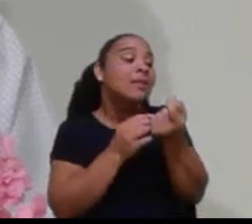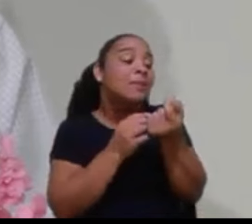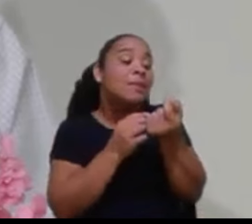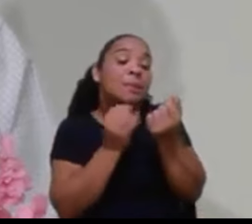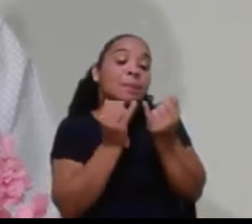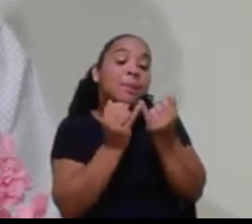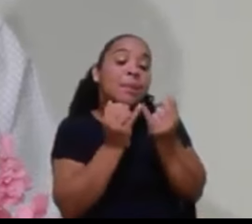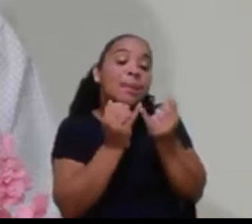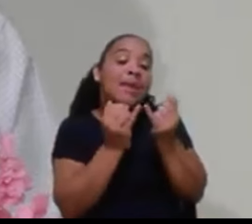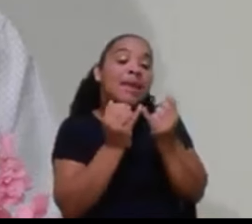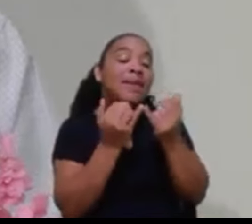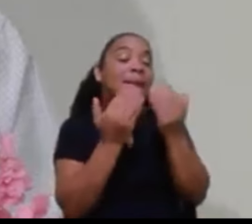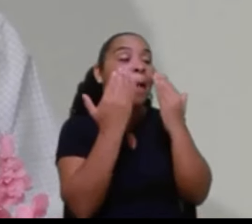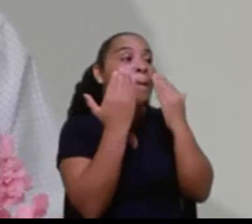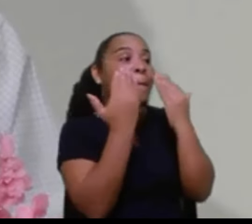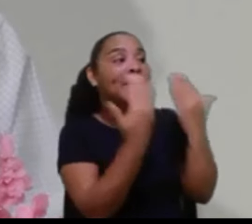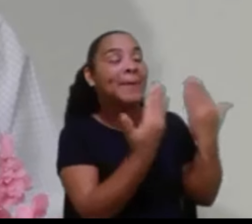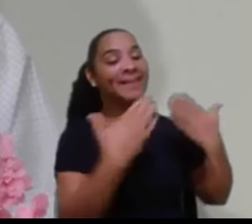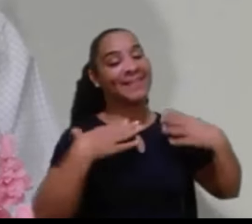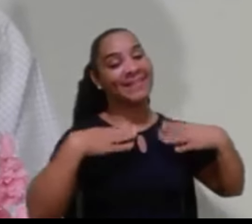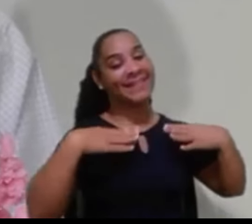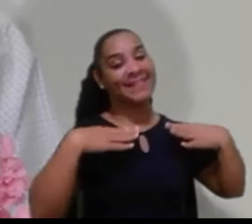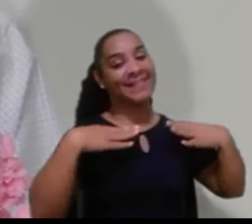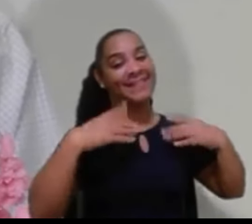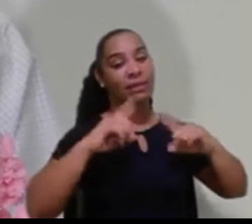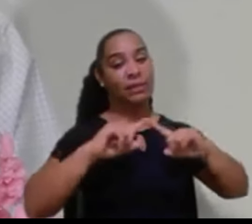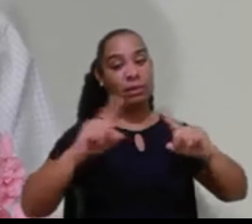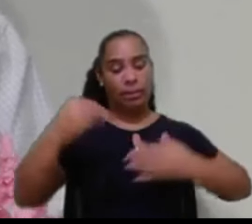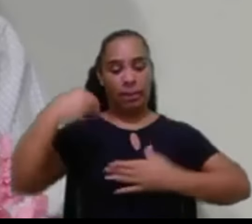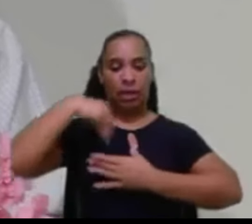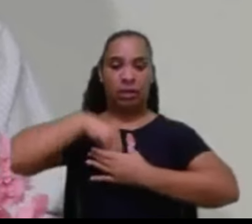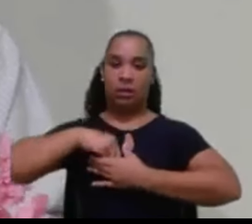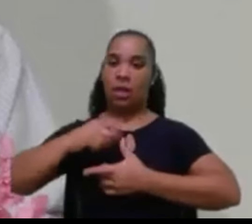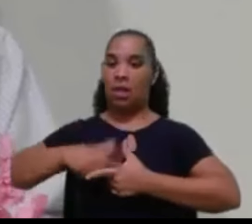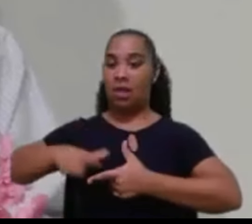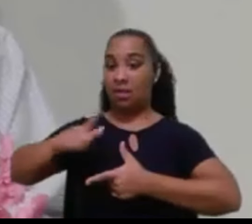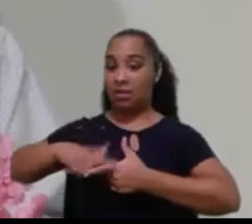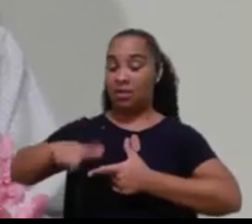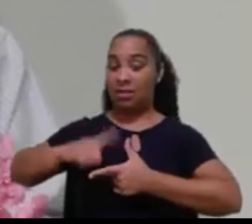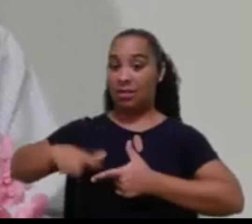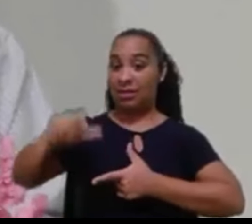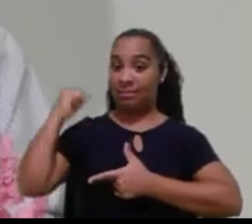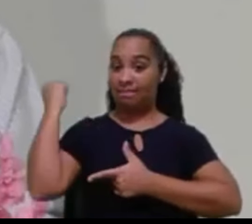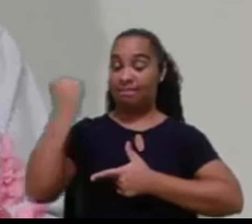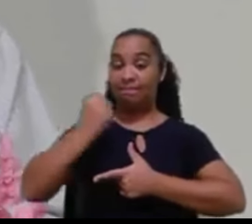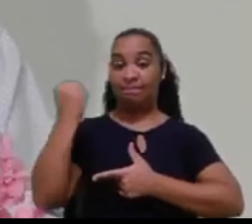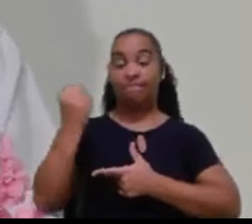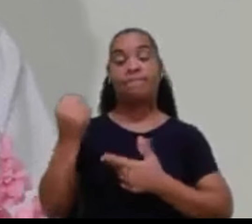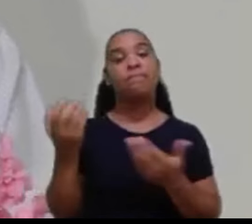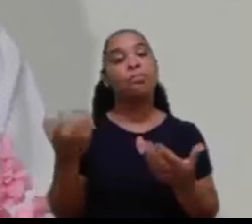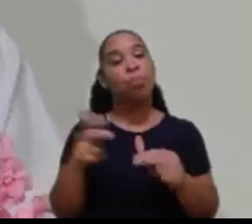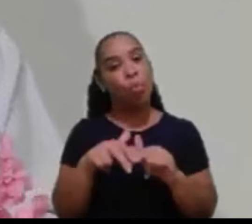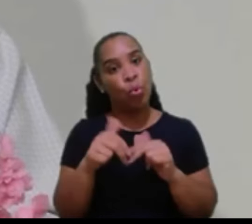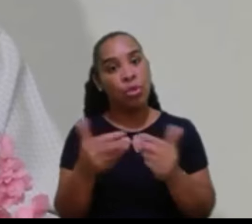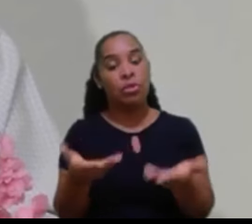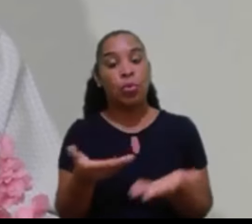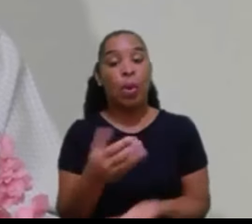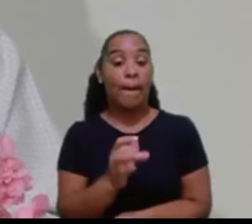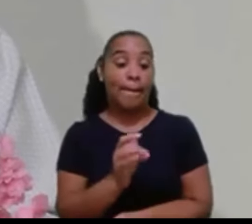presença dos seus graves problemas. Daí o medo de hoje é um